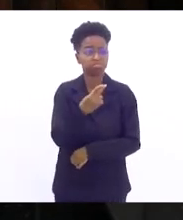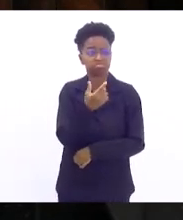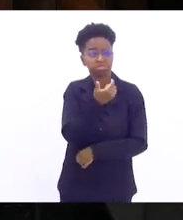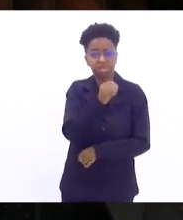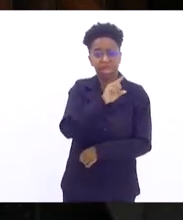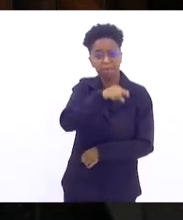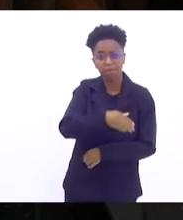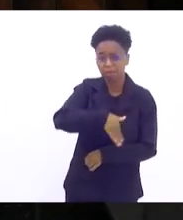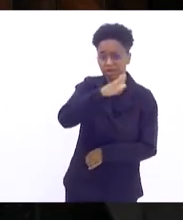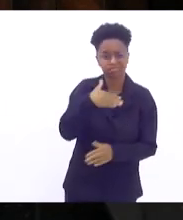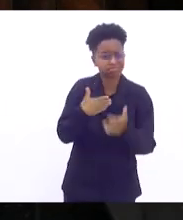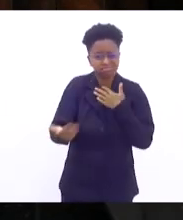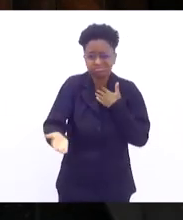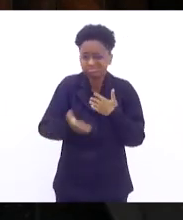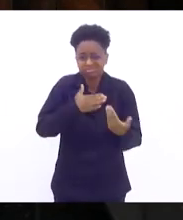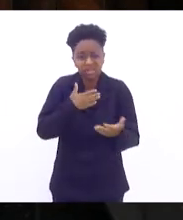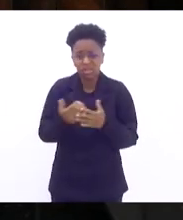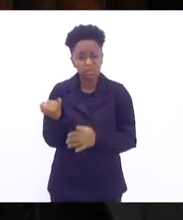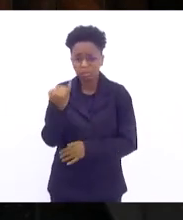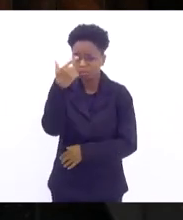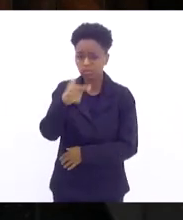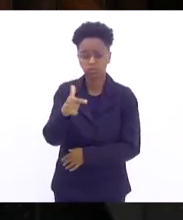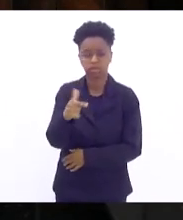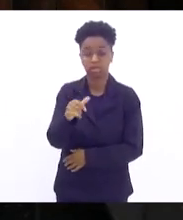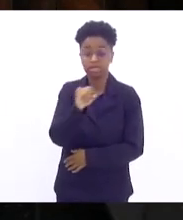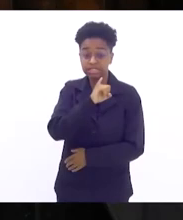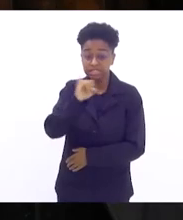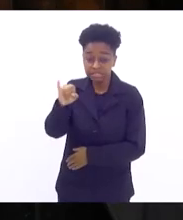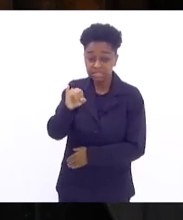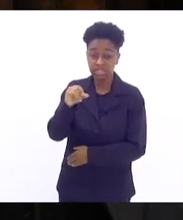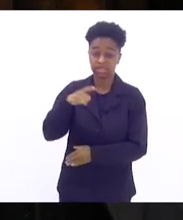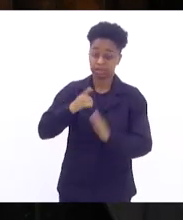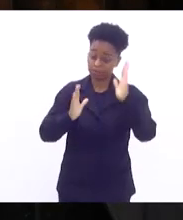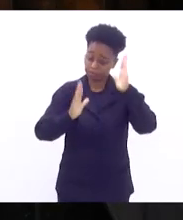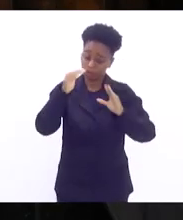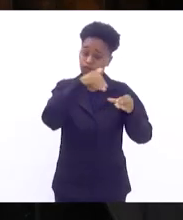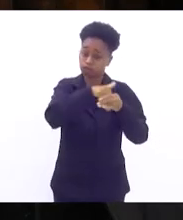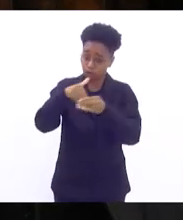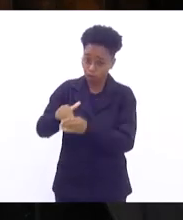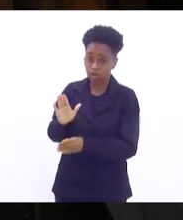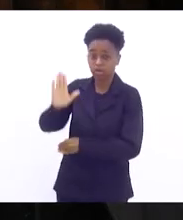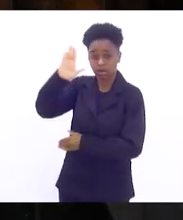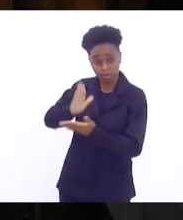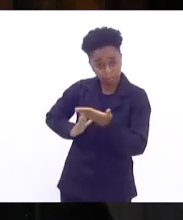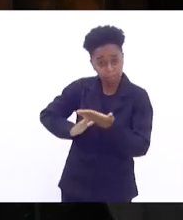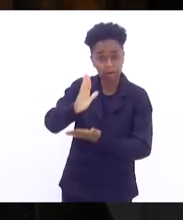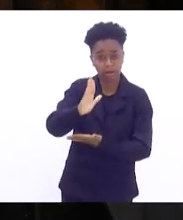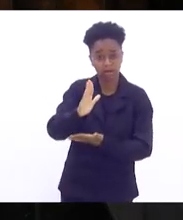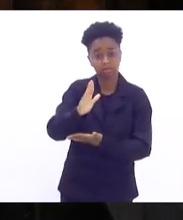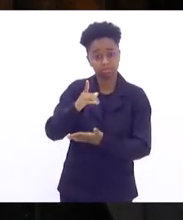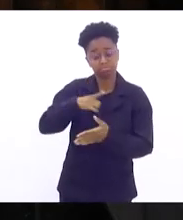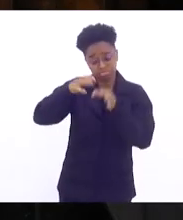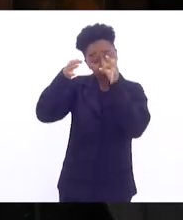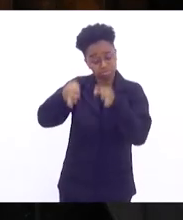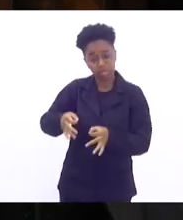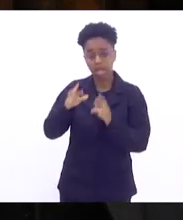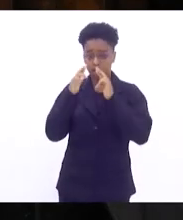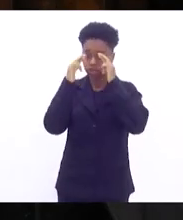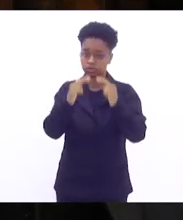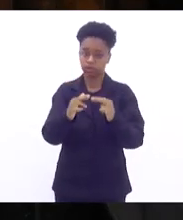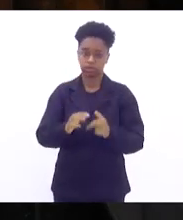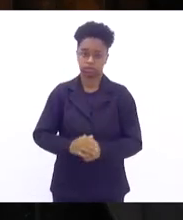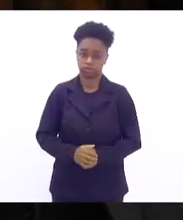votos. Não importa a votação. Foi eleito. é parlamentar é digno do mesmo respeito.